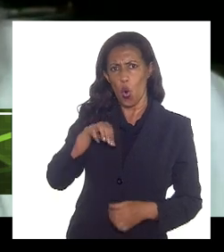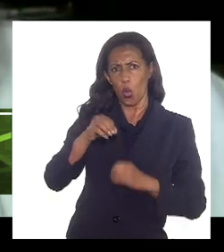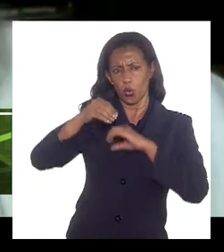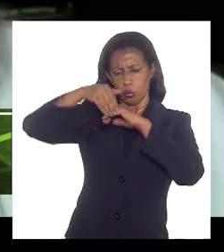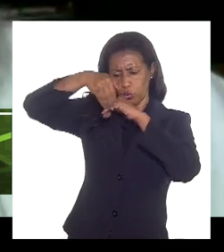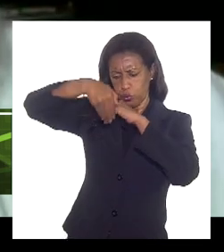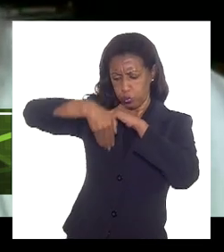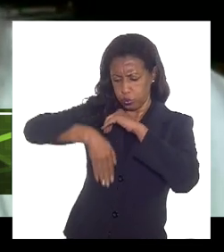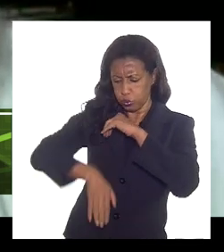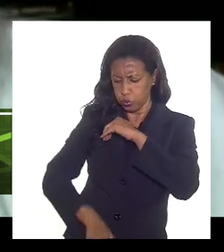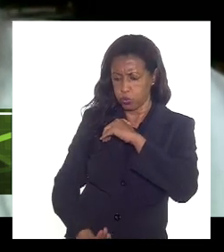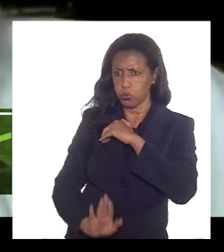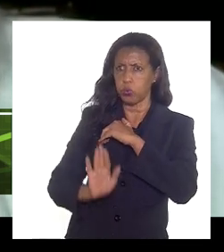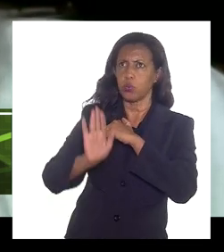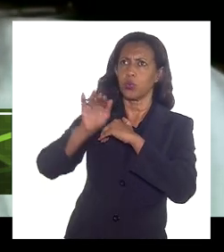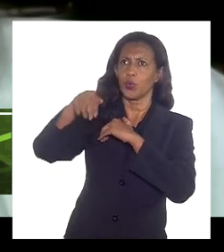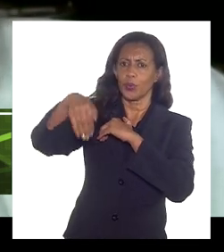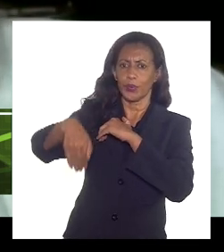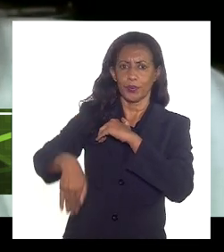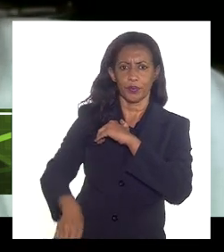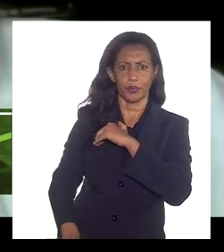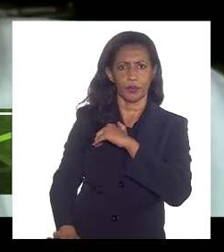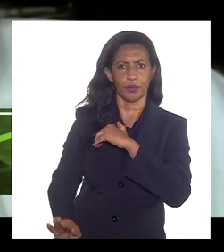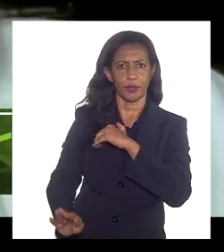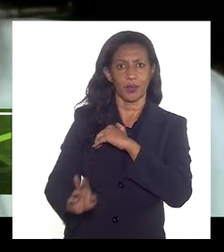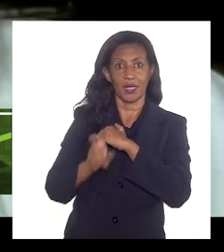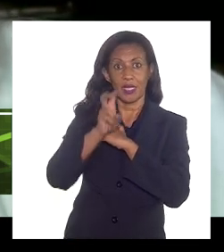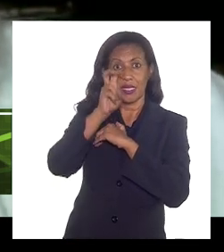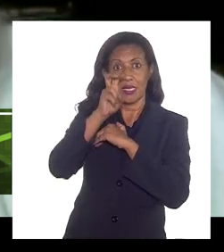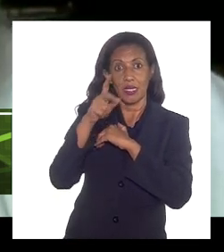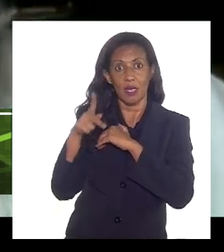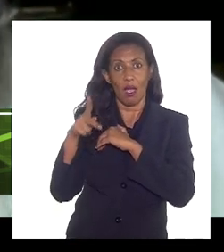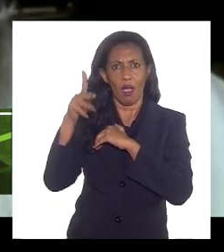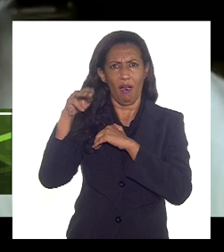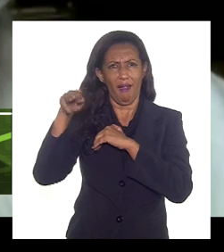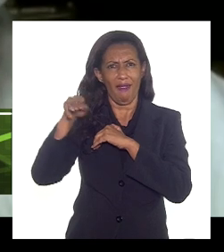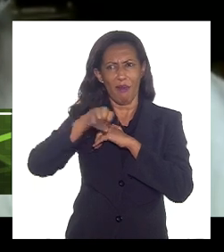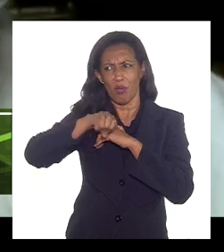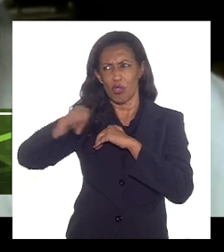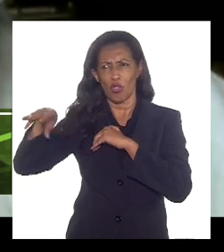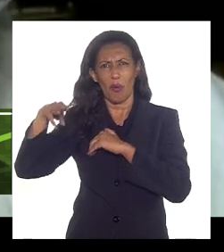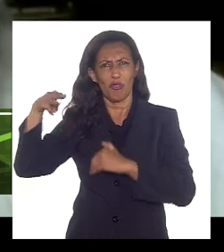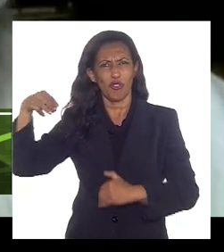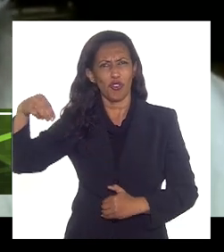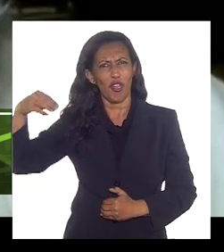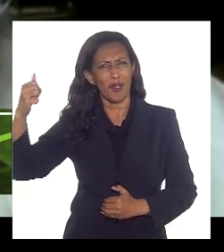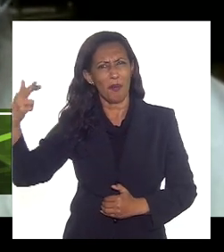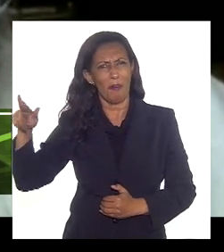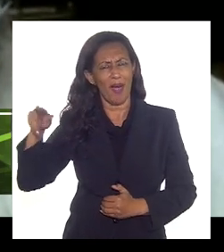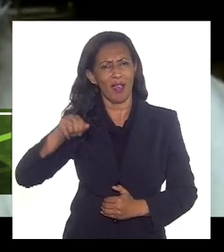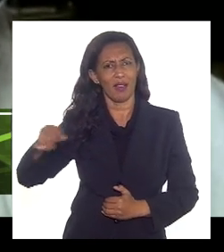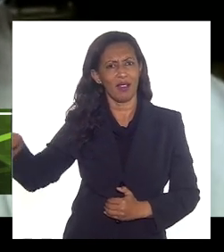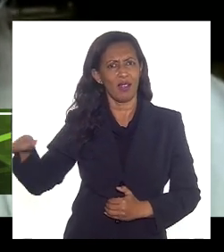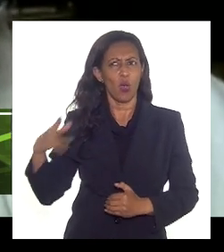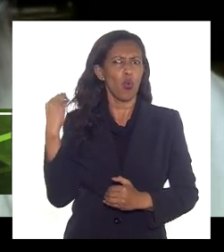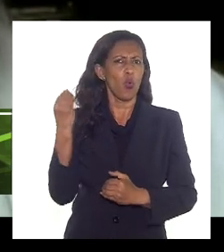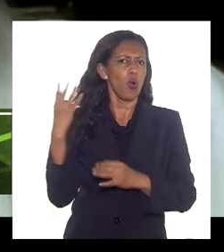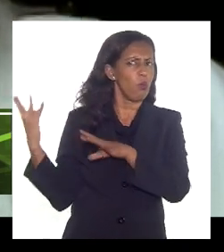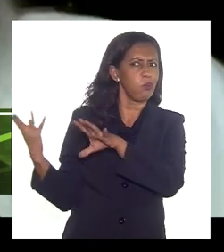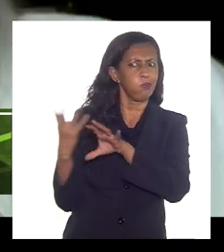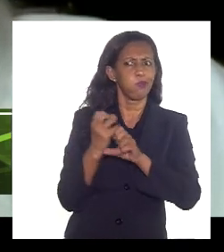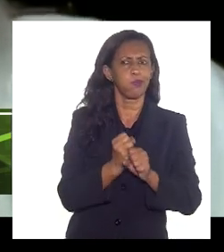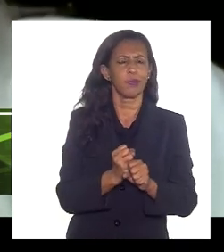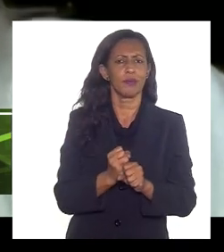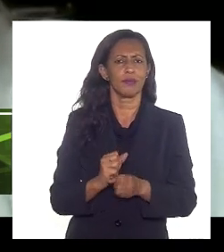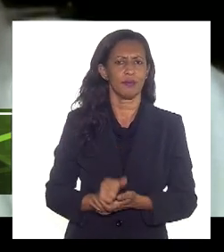serra um efluente de 5 quilômetros no mar como é que isso tudo vai ser contabilizado e